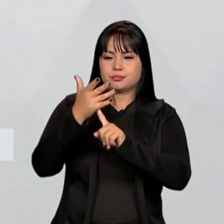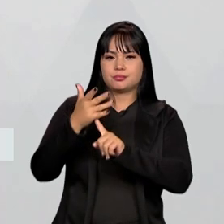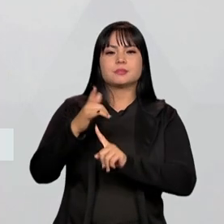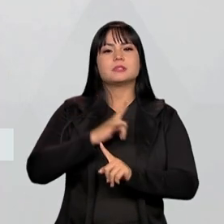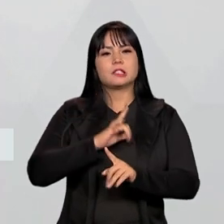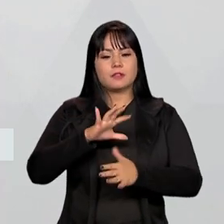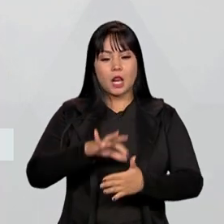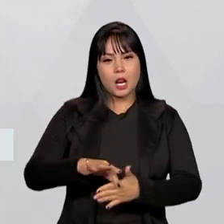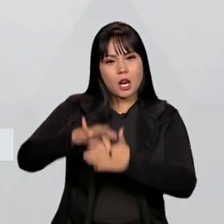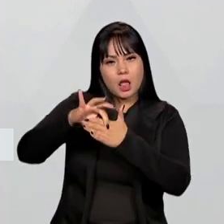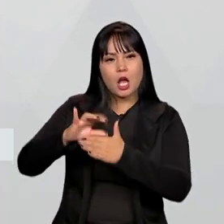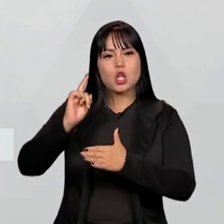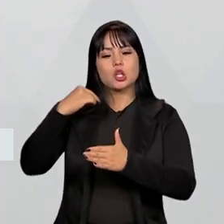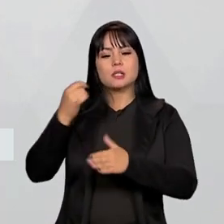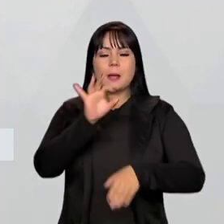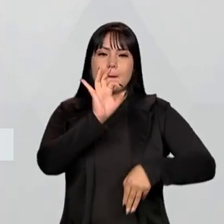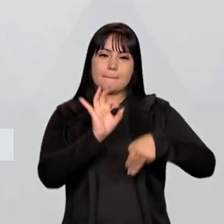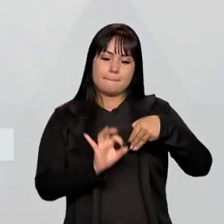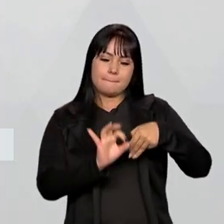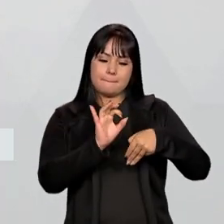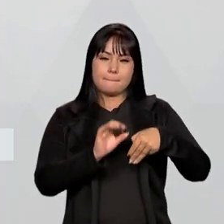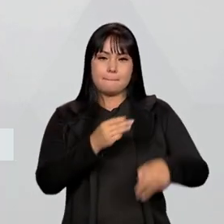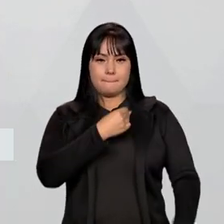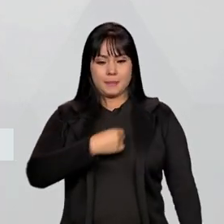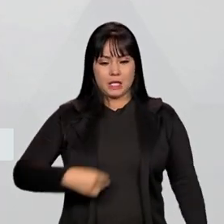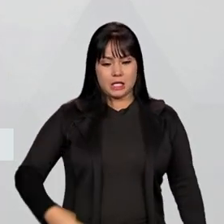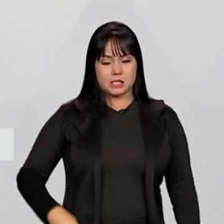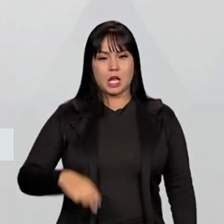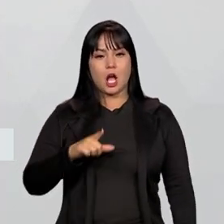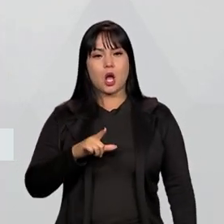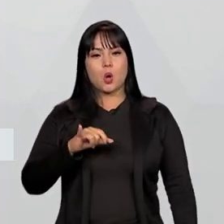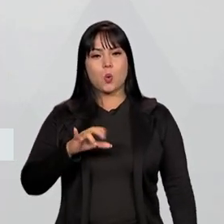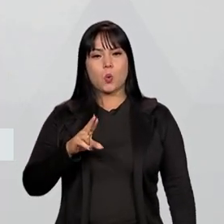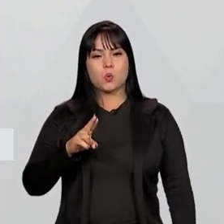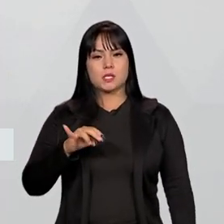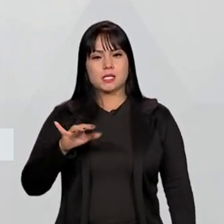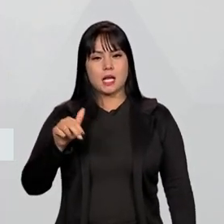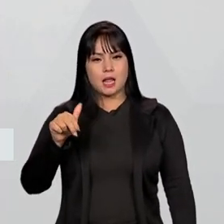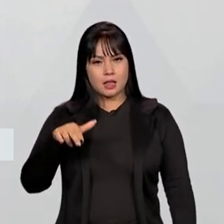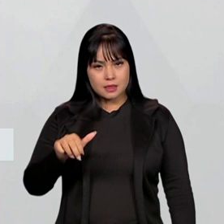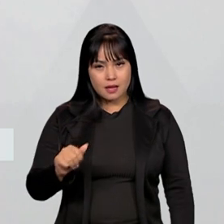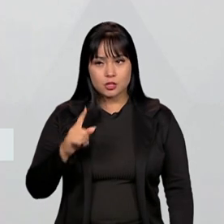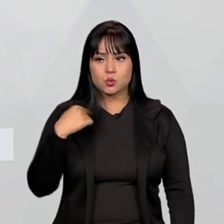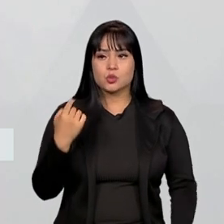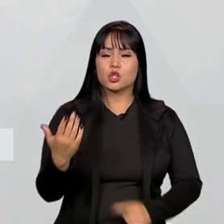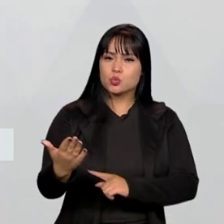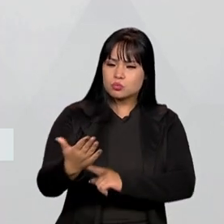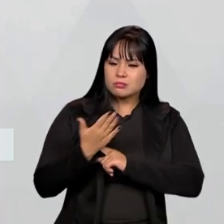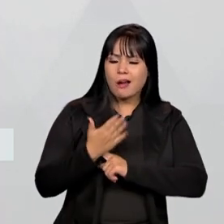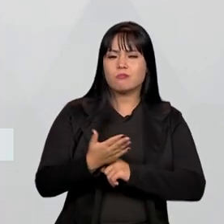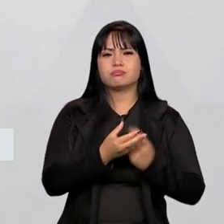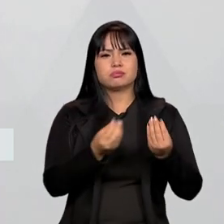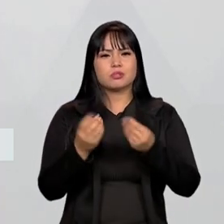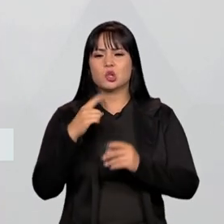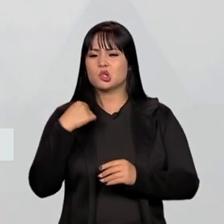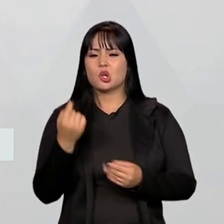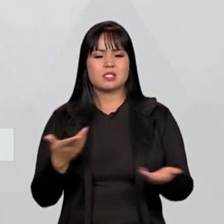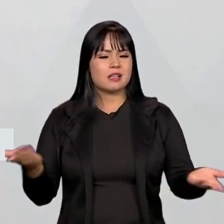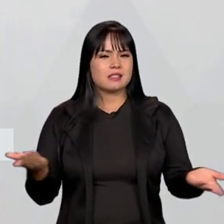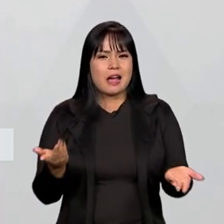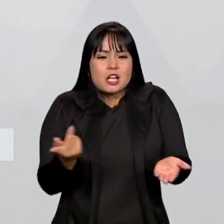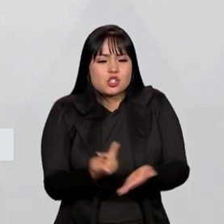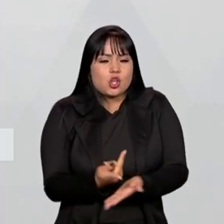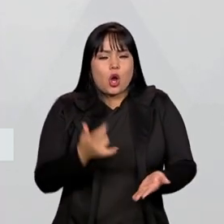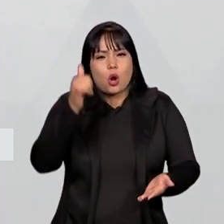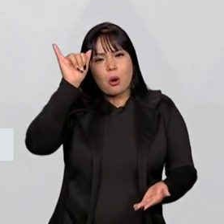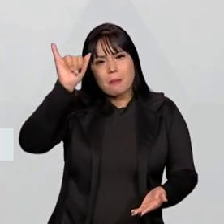foram liderados pela nossa ministra Luciana, isso vai ajudar muito nas nossas ações de